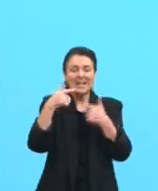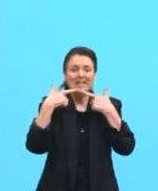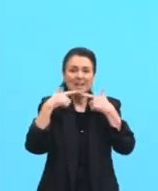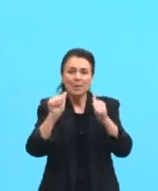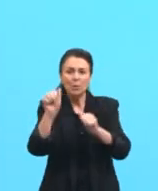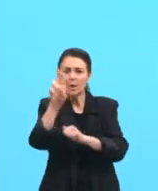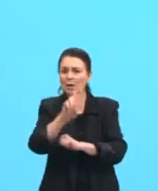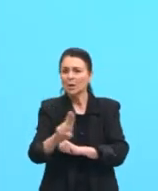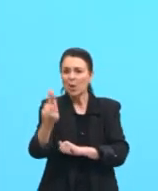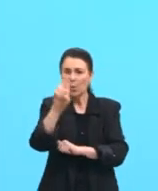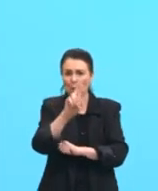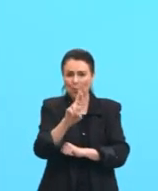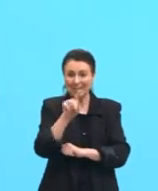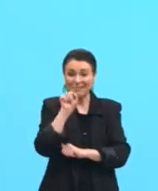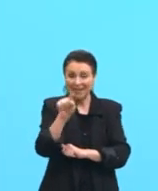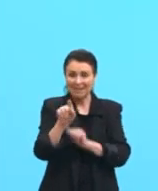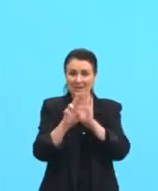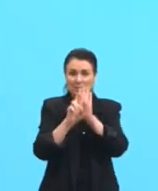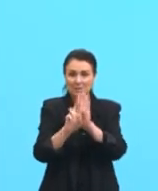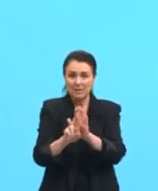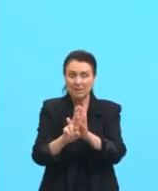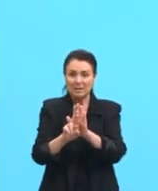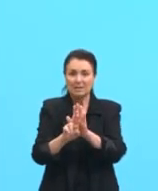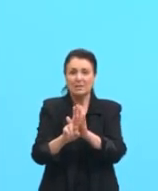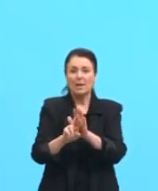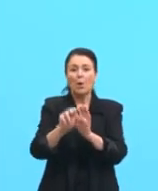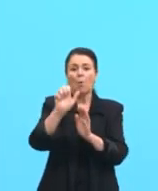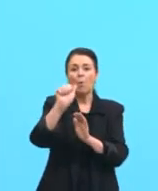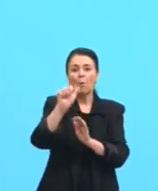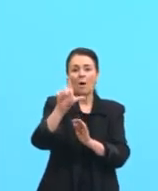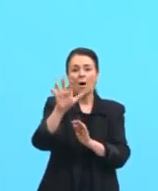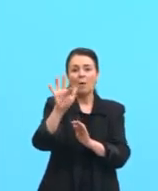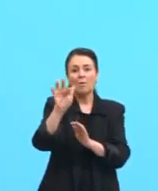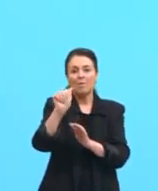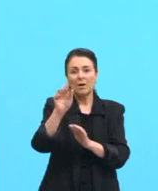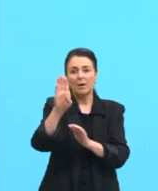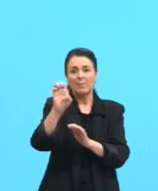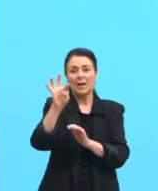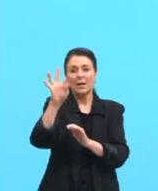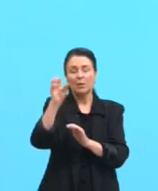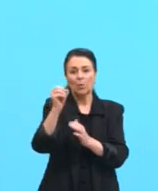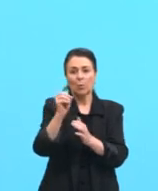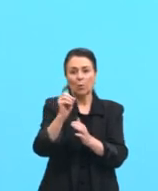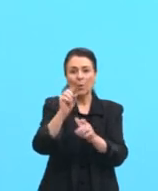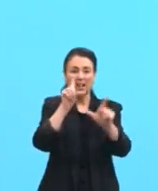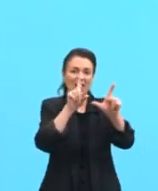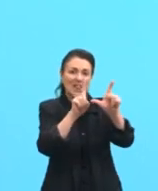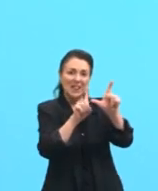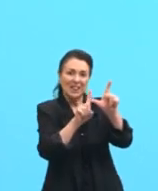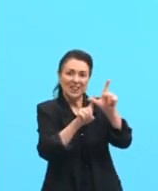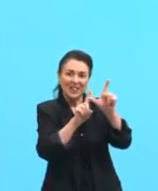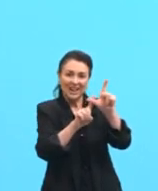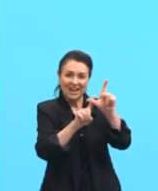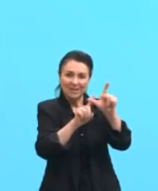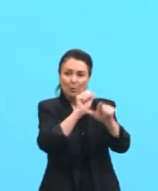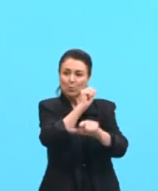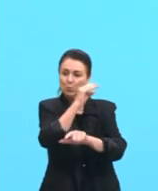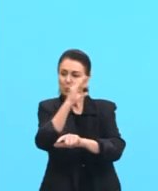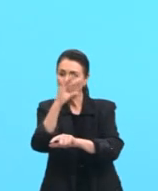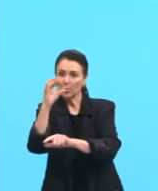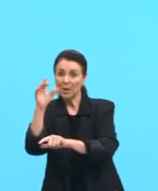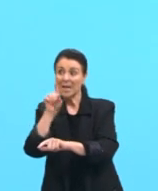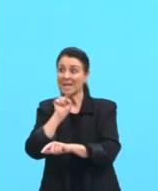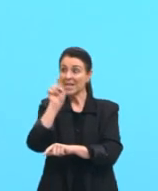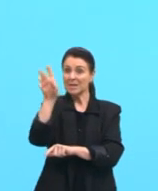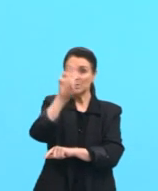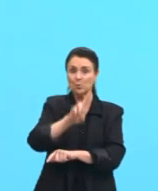para essa produção o alfabeto que a gente conhece. Eles usam símbolos que são diferentes dos